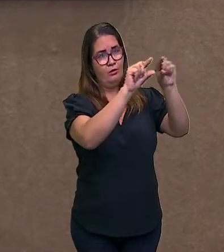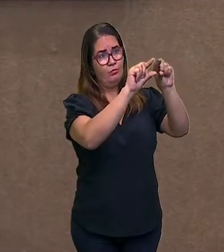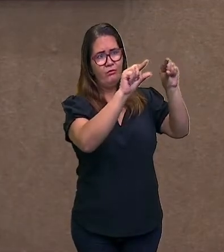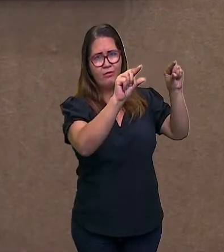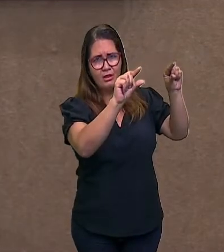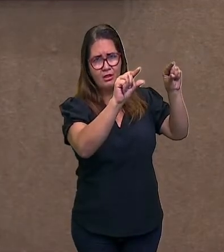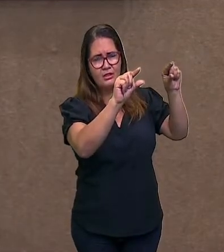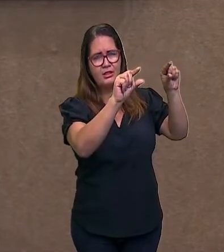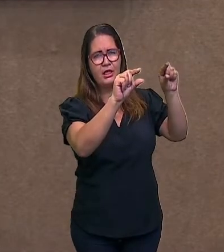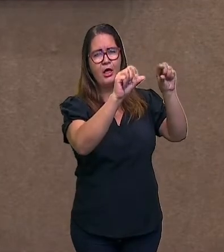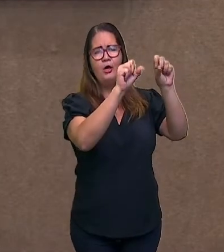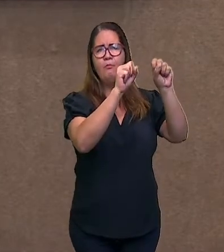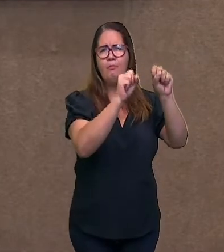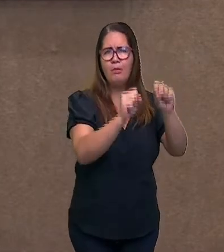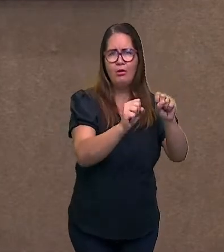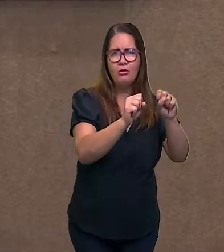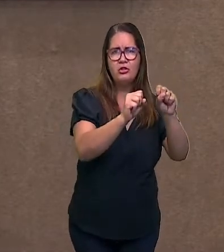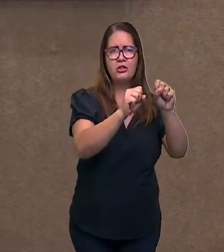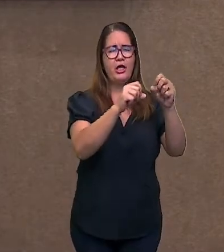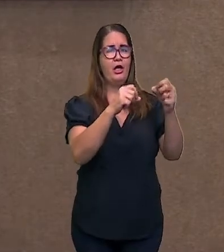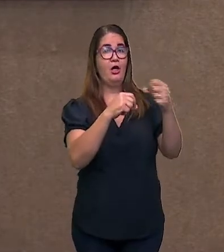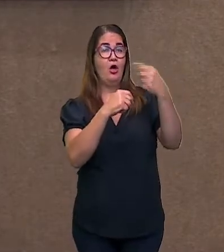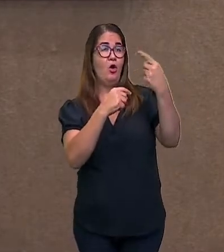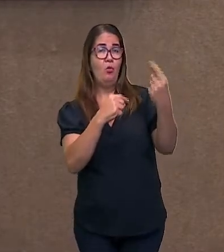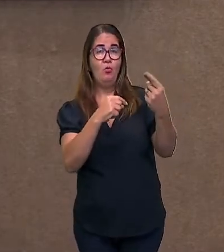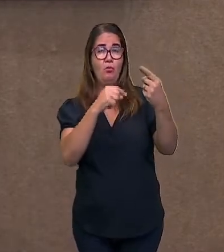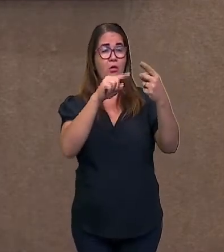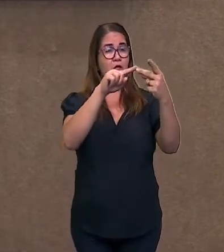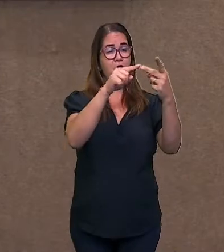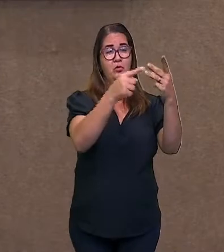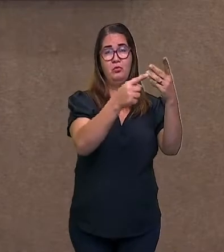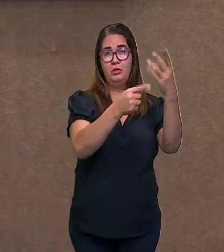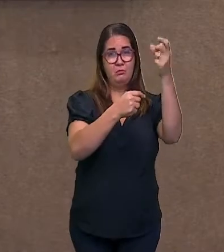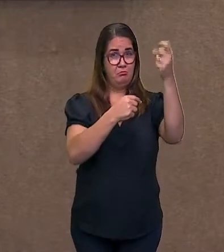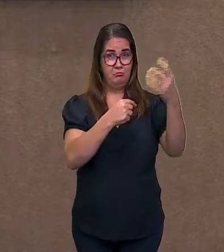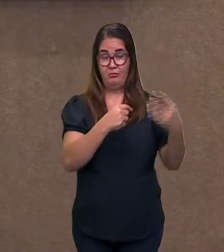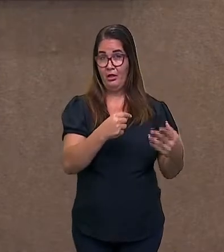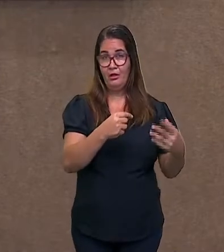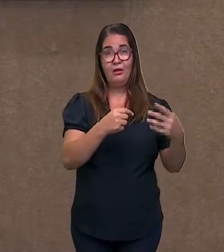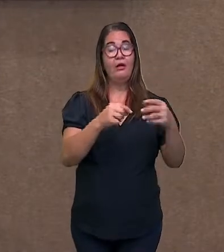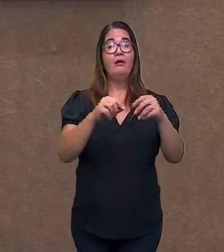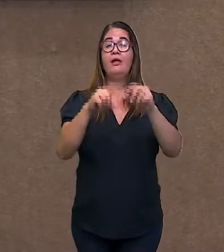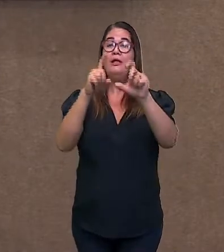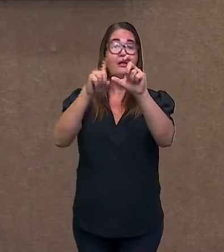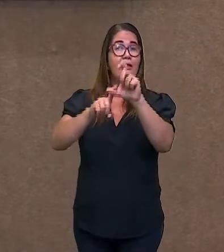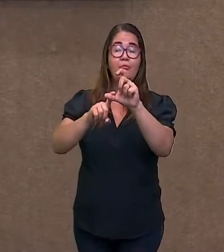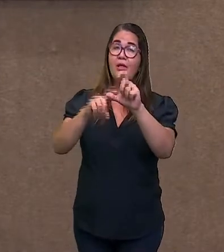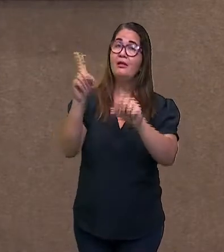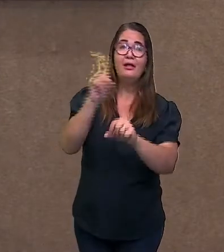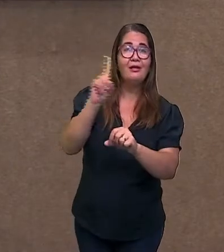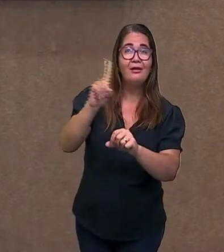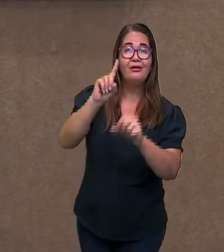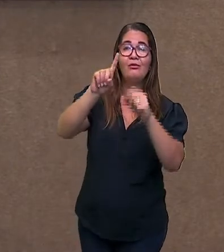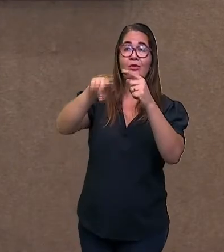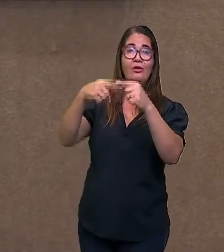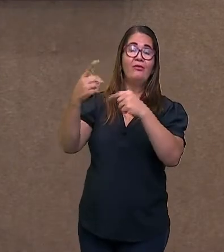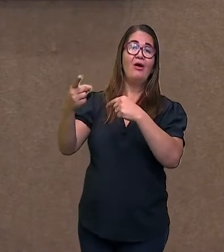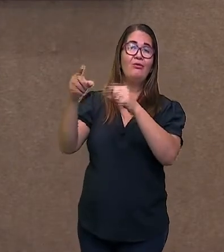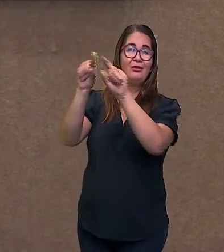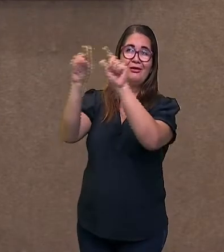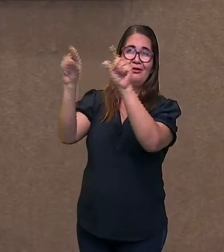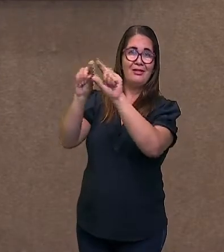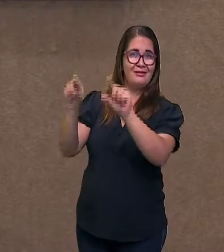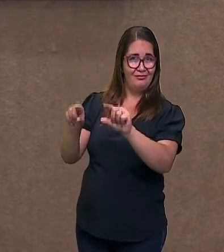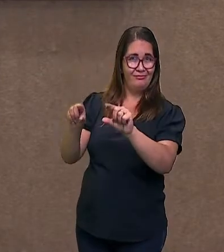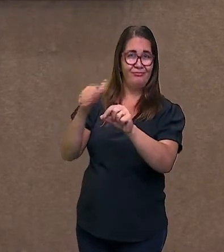uma não vai depender da outra para a gente conseguir compreender o sentido. Vamos, então, trazer